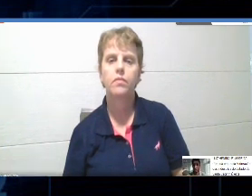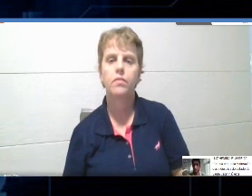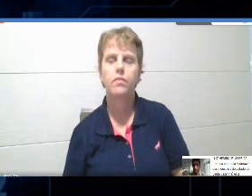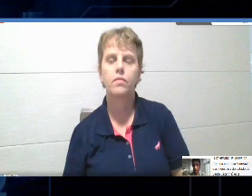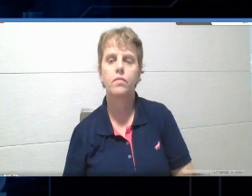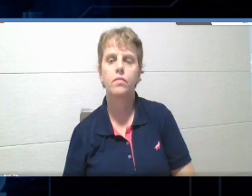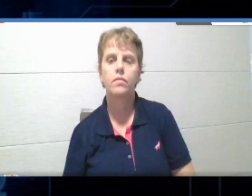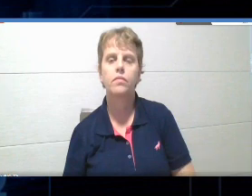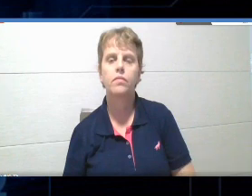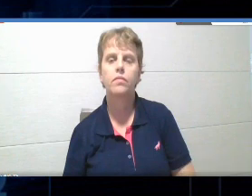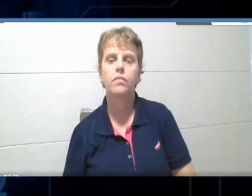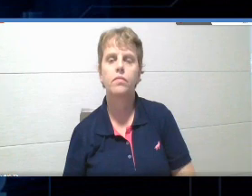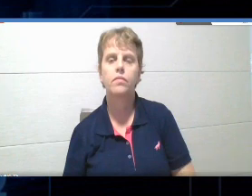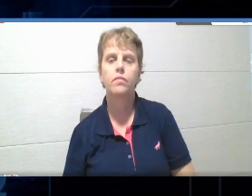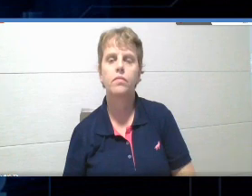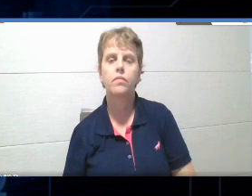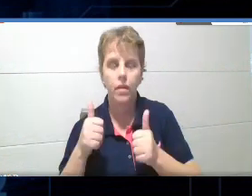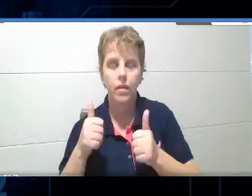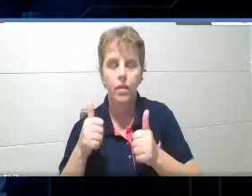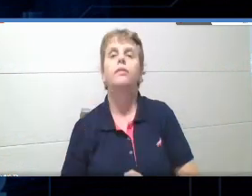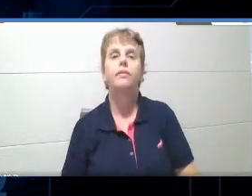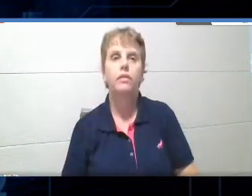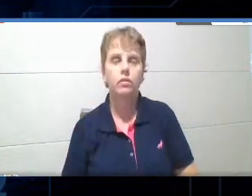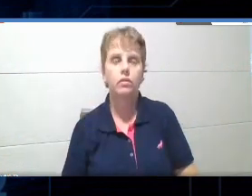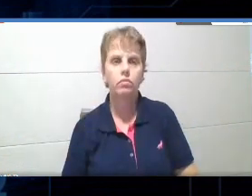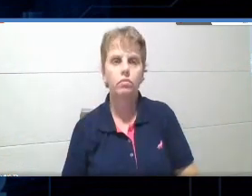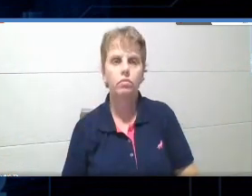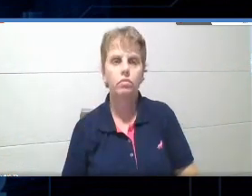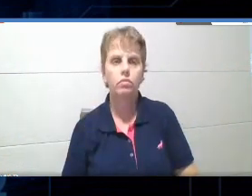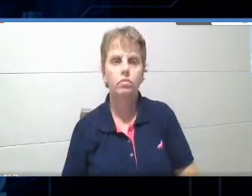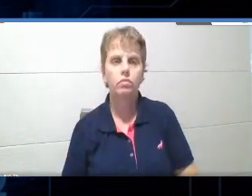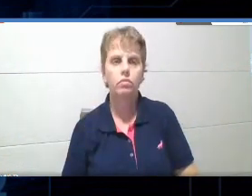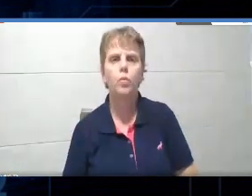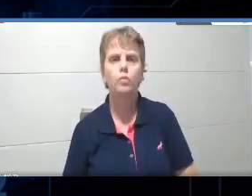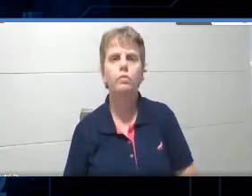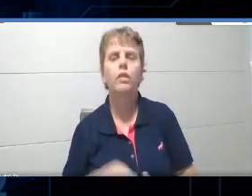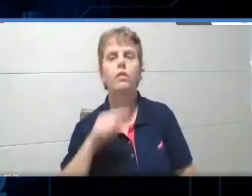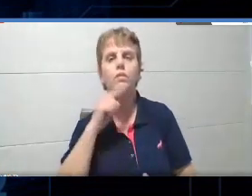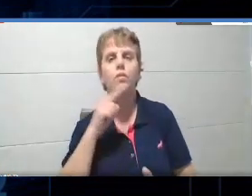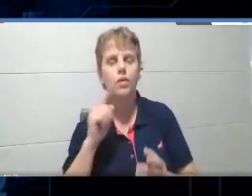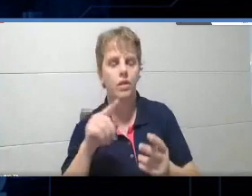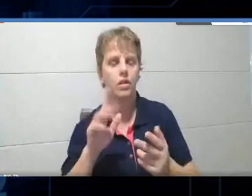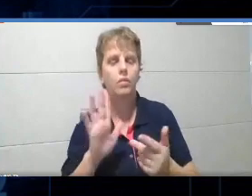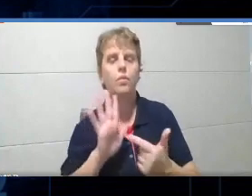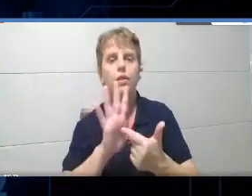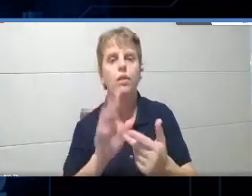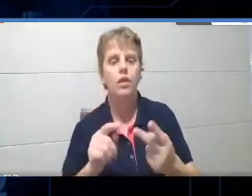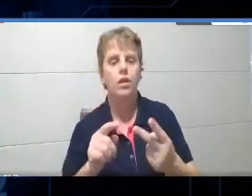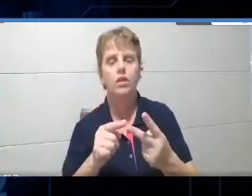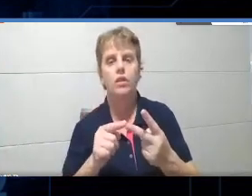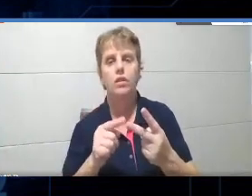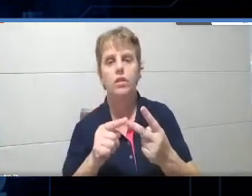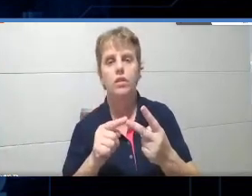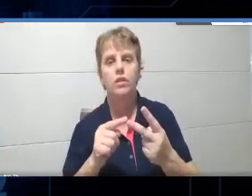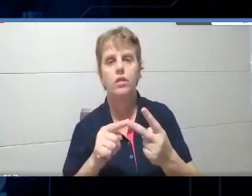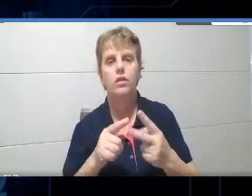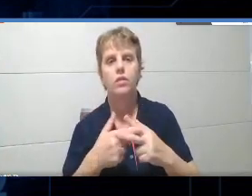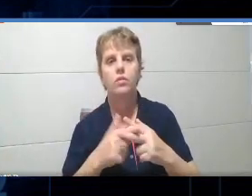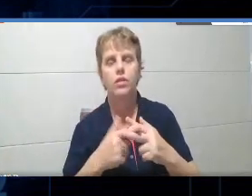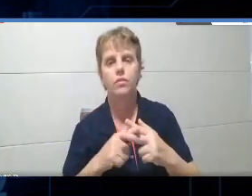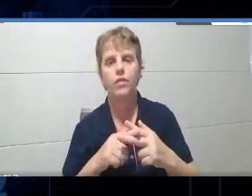Muito bem. Então, gente, não consegui fazer a explanação da segunda ferramenta, tá? O tempo foi muito curto.